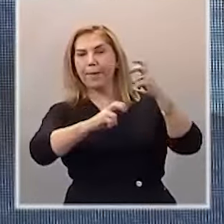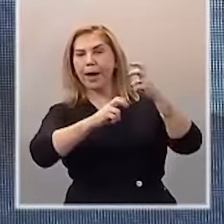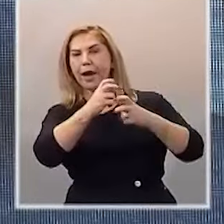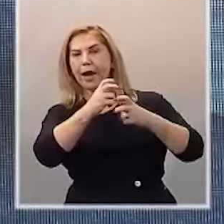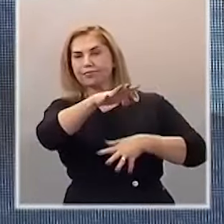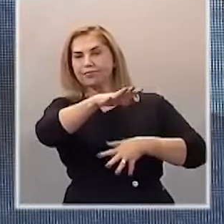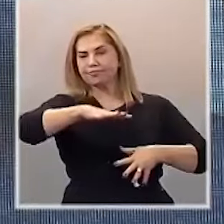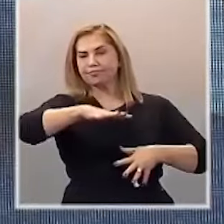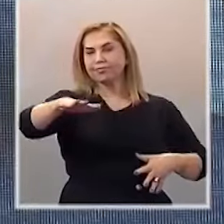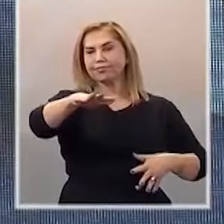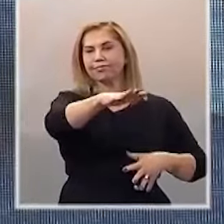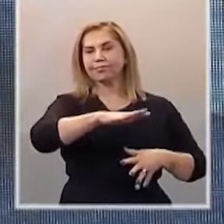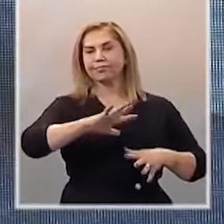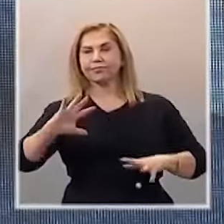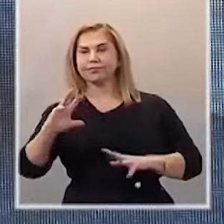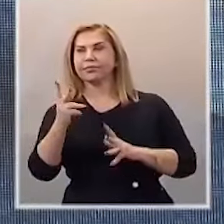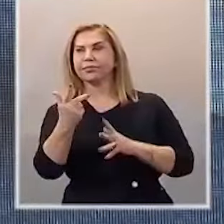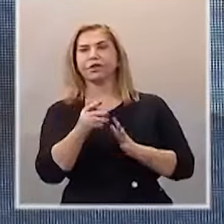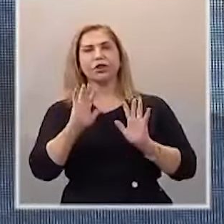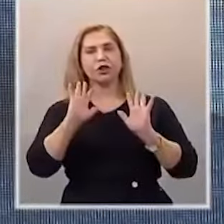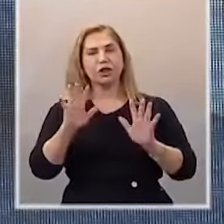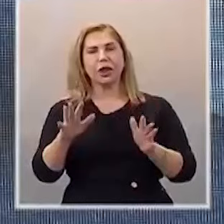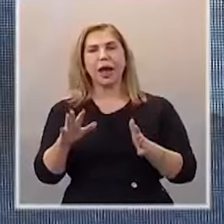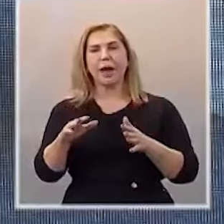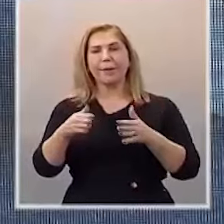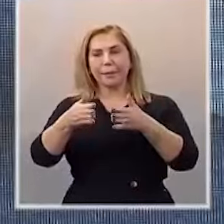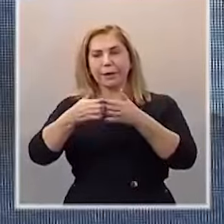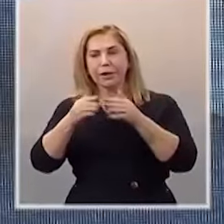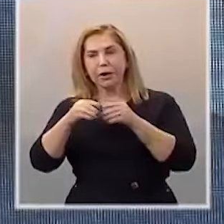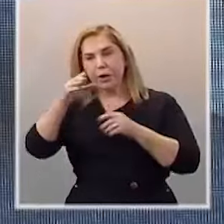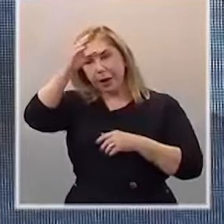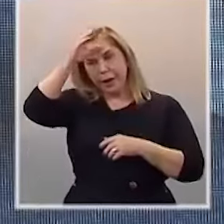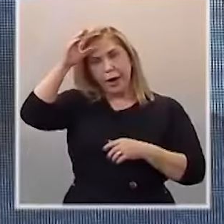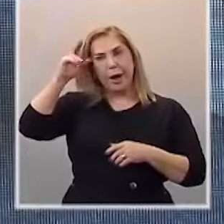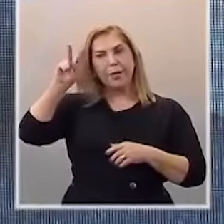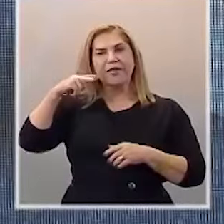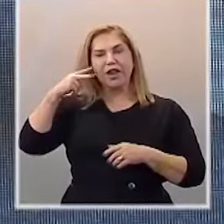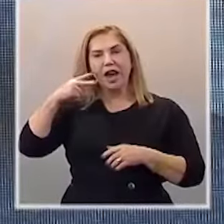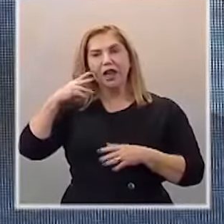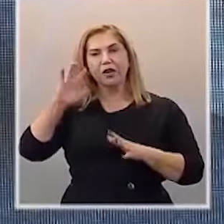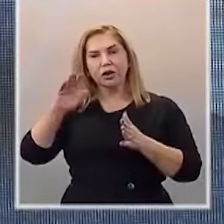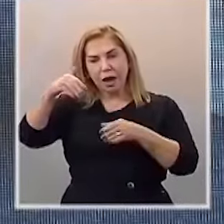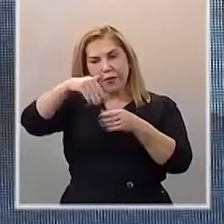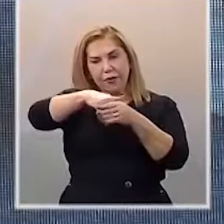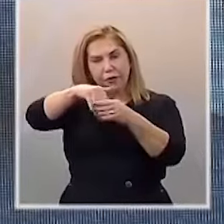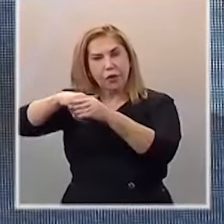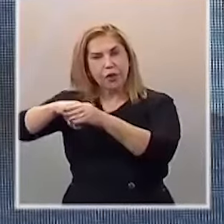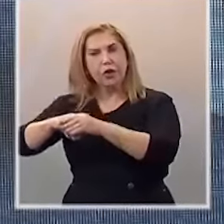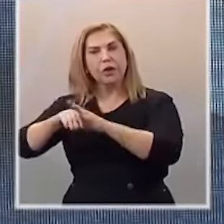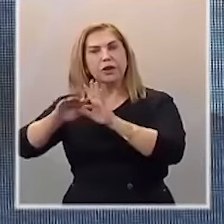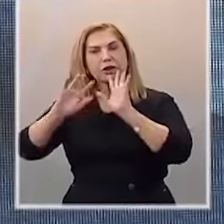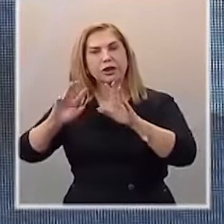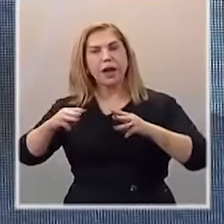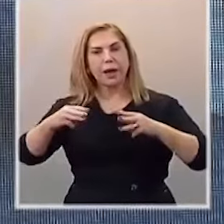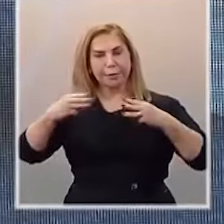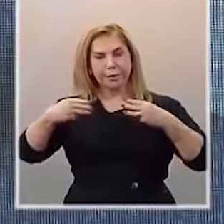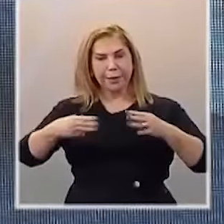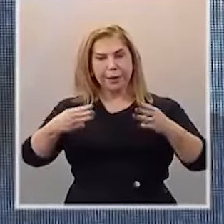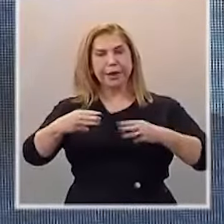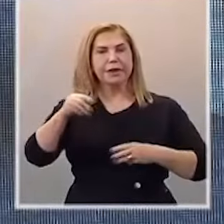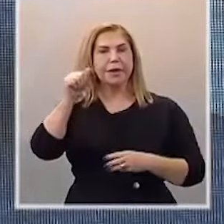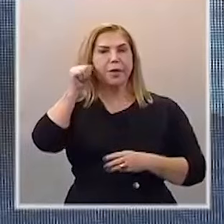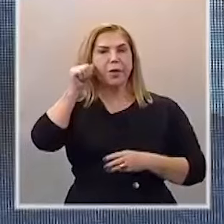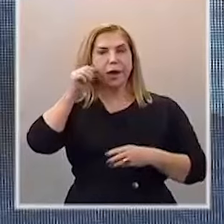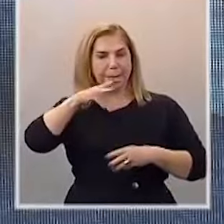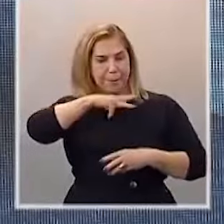da Serra do Curral. Eu já apresentei requerimento na Câmara, ele foi aprovado e já está entregue para a ministra Marina Silva. Já